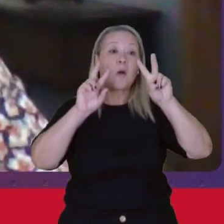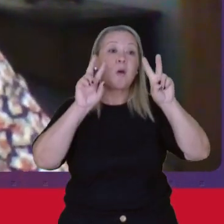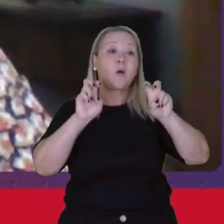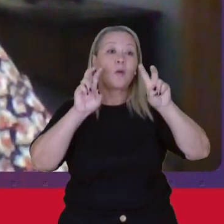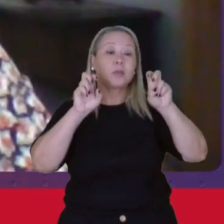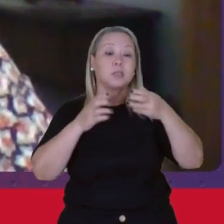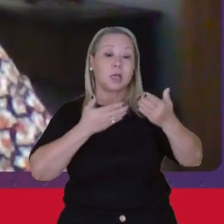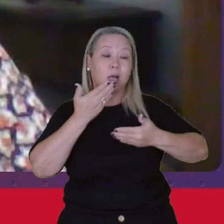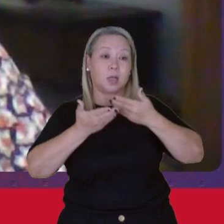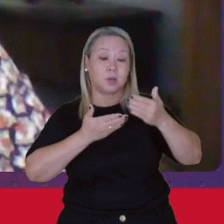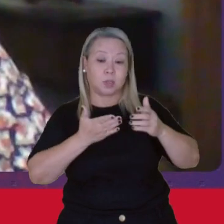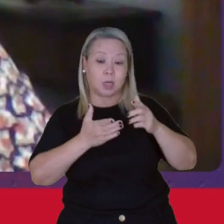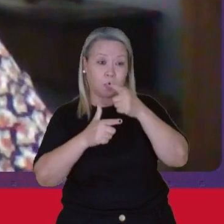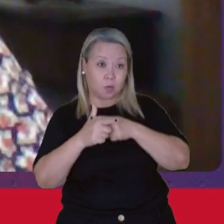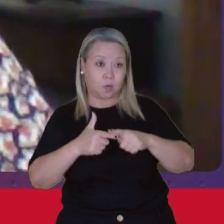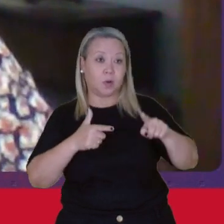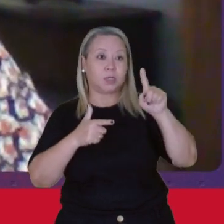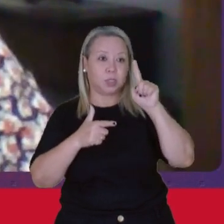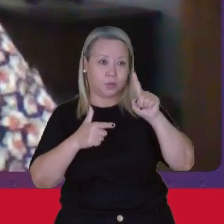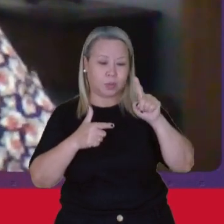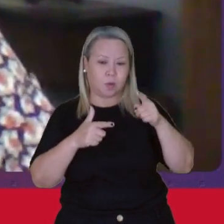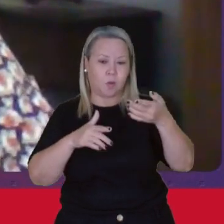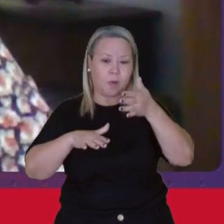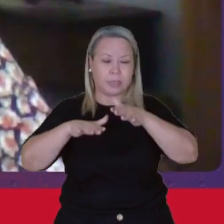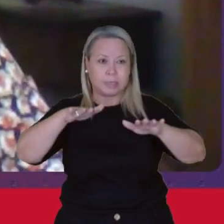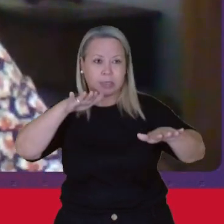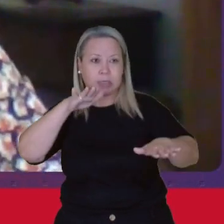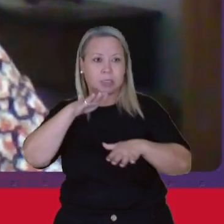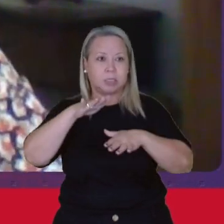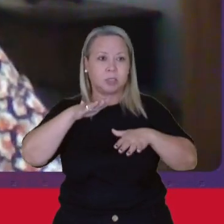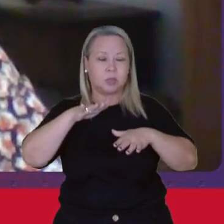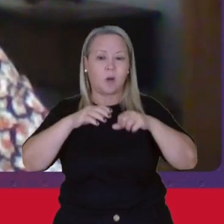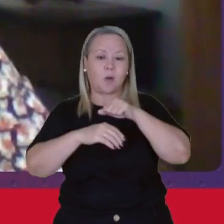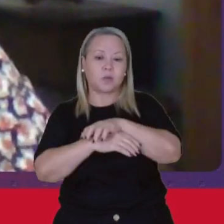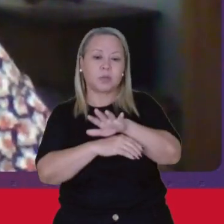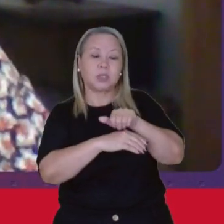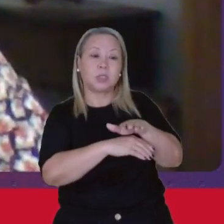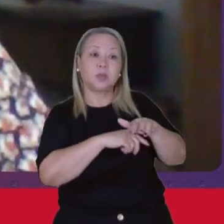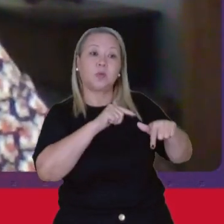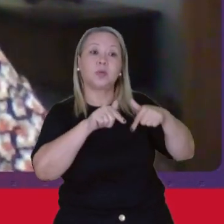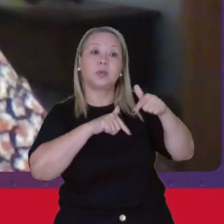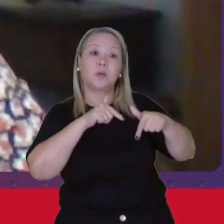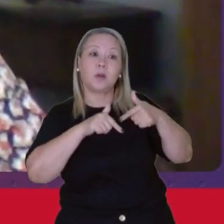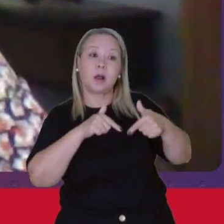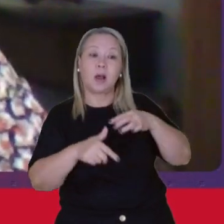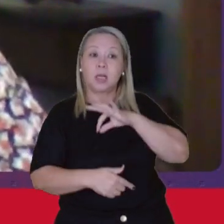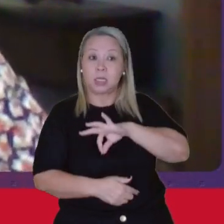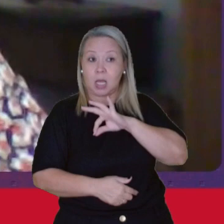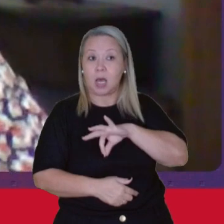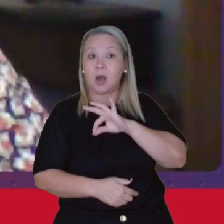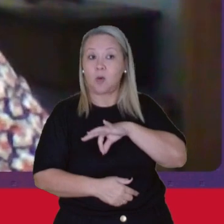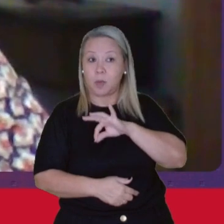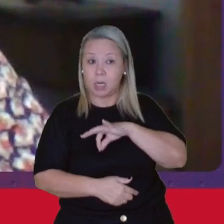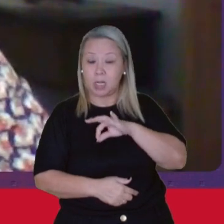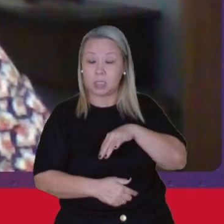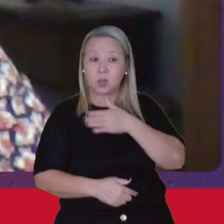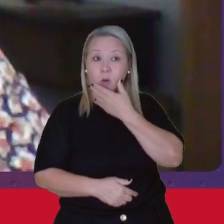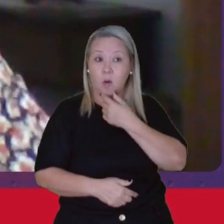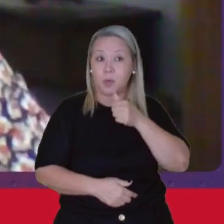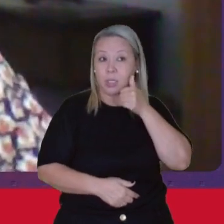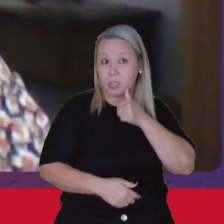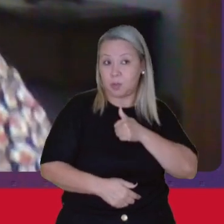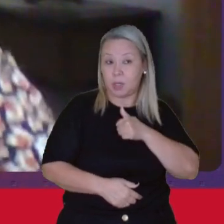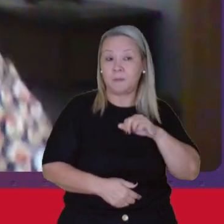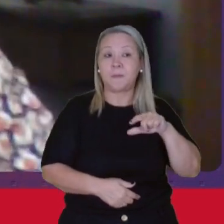Relacionado Com divisão Com essa Desigual Distribuição Da remuneração Entre homens E mulheres